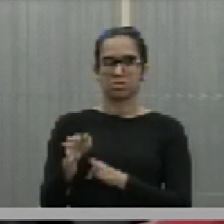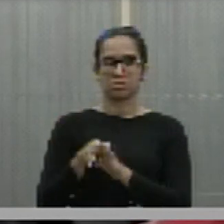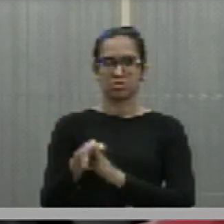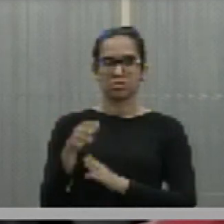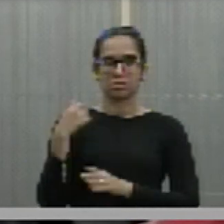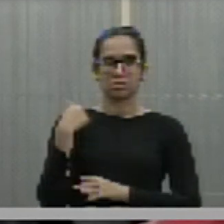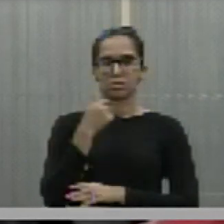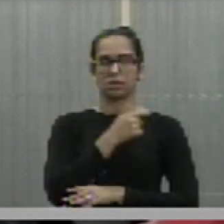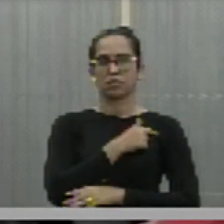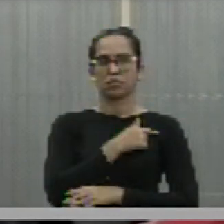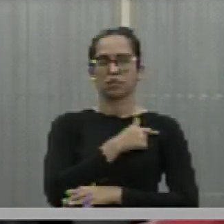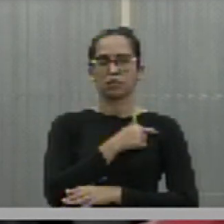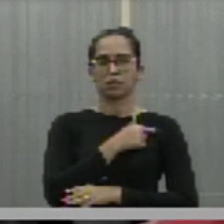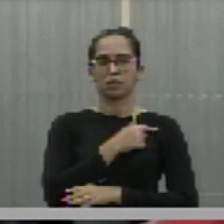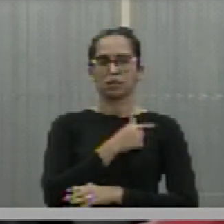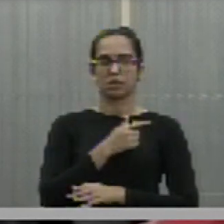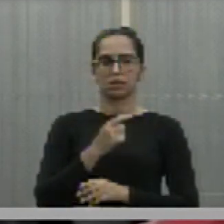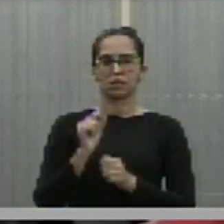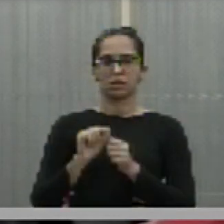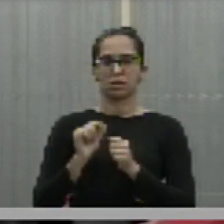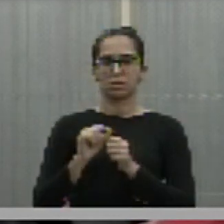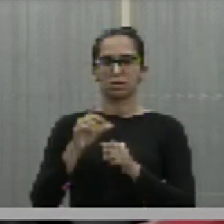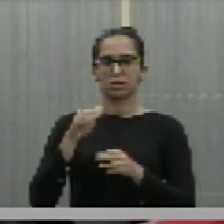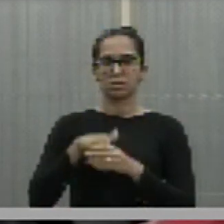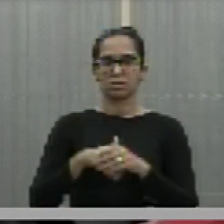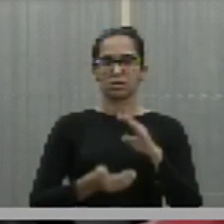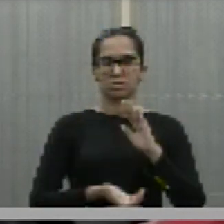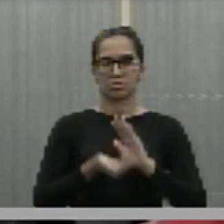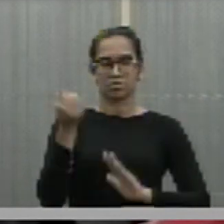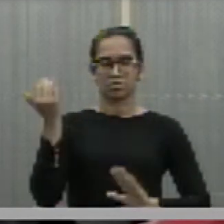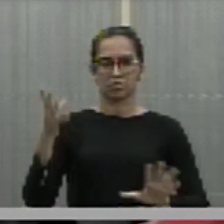que nós façamos a votação dessa matéria sem as emendas.